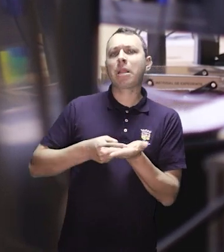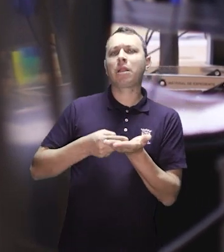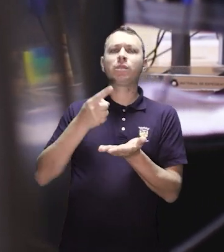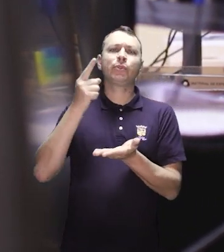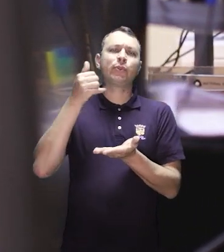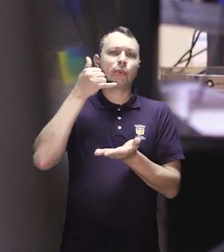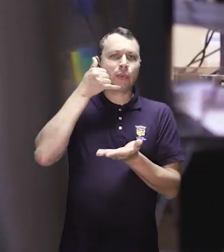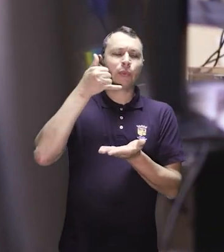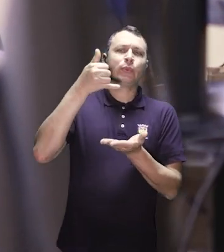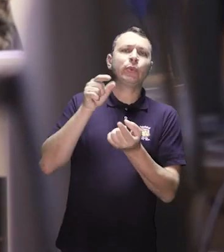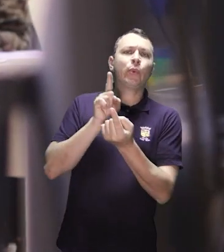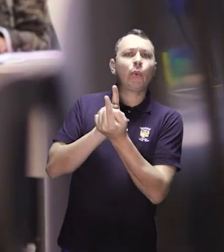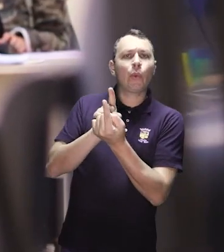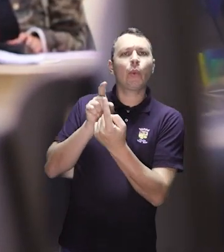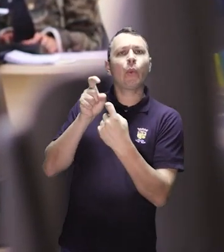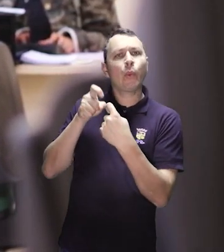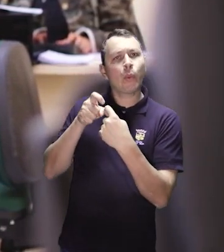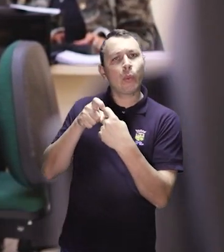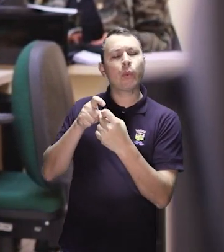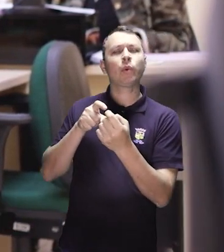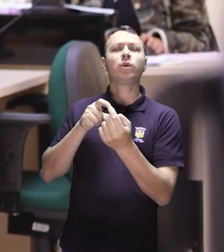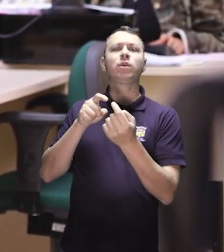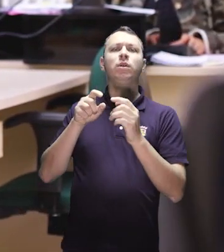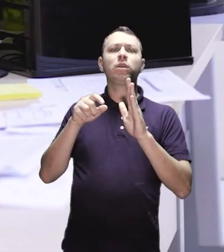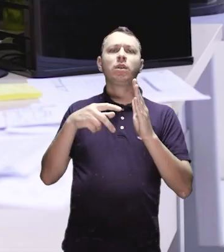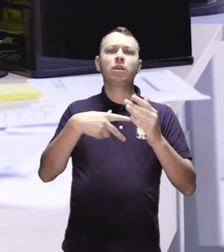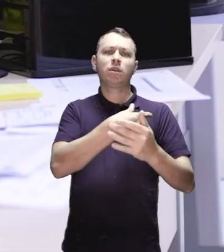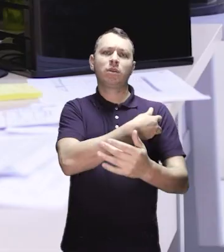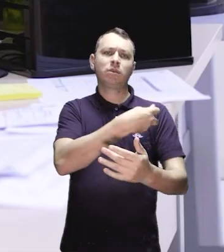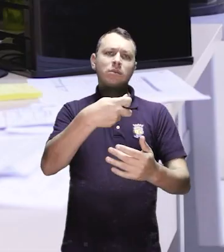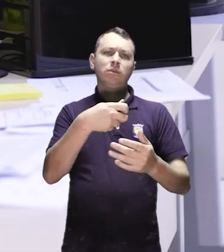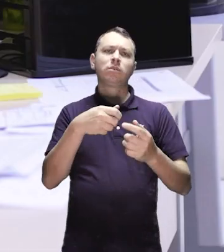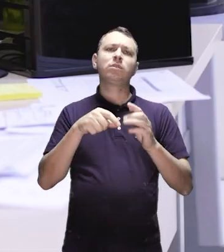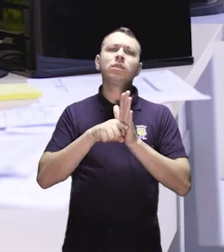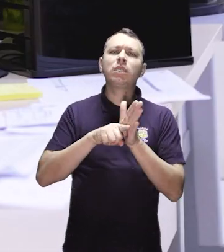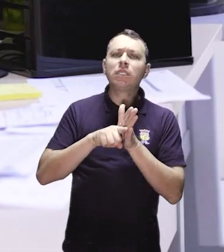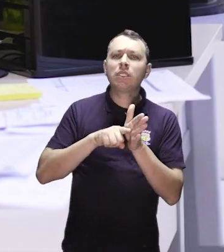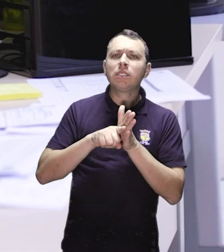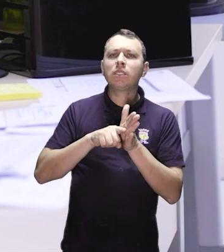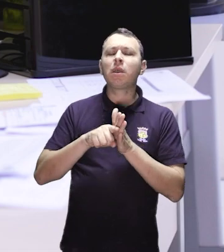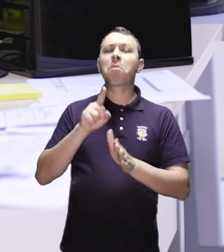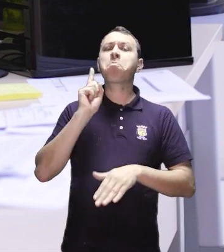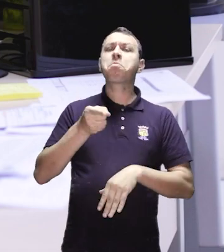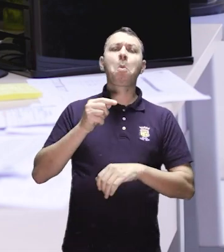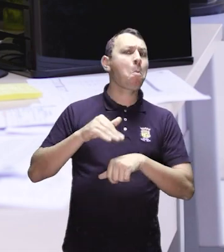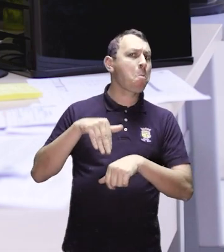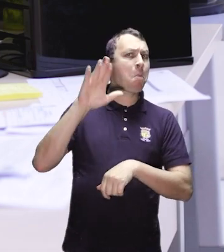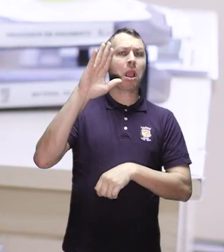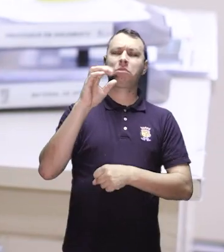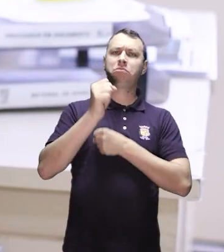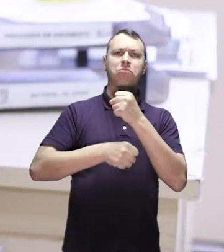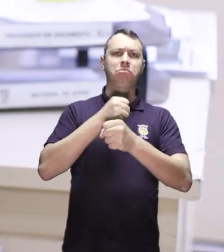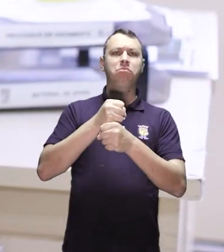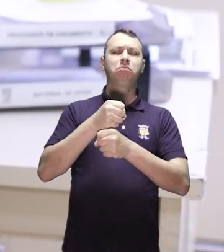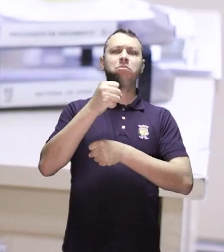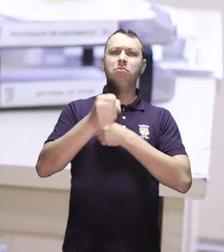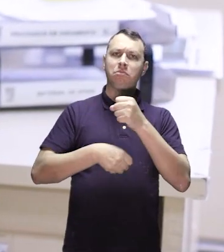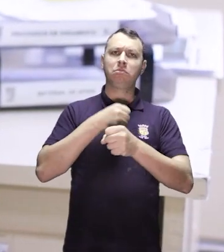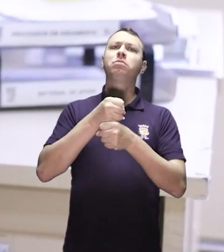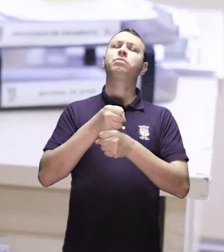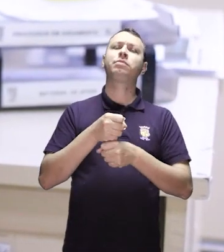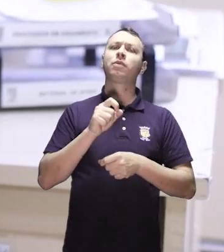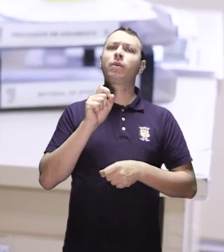É o caso do setor de marcação de consultas e exames especializados, que anualmente agenda milhares de